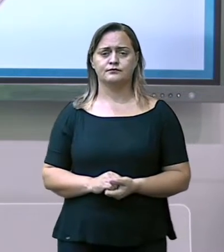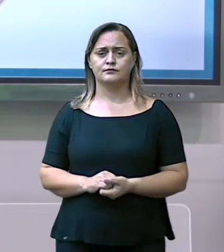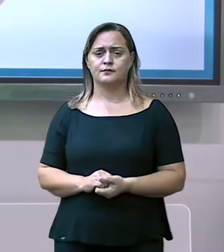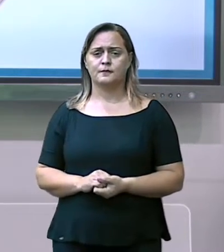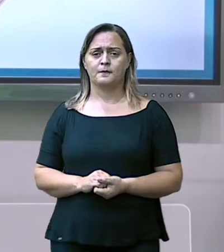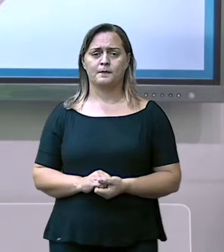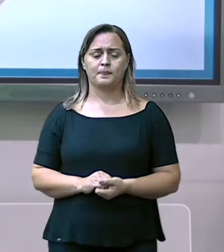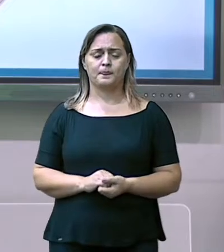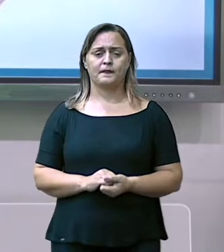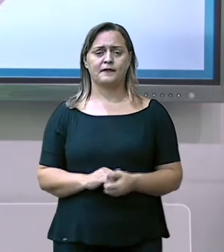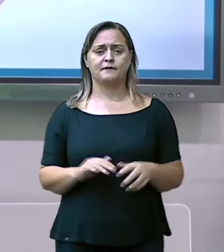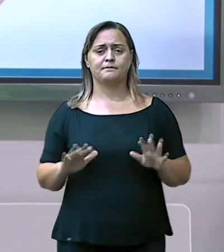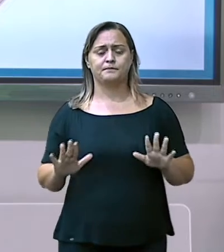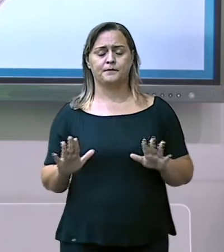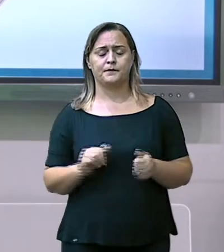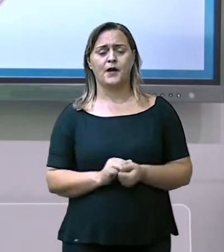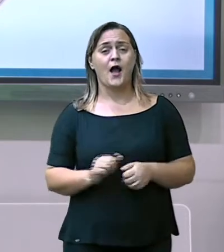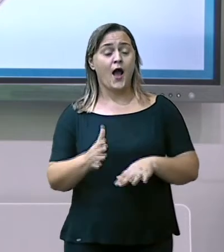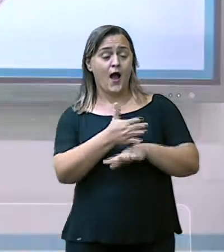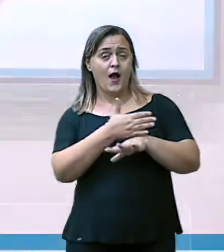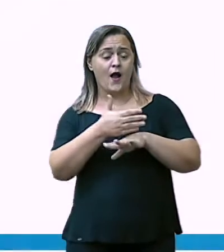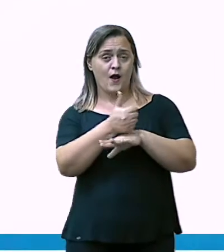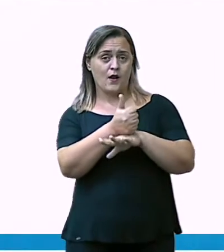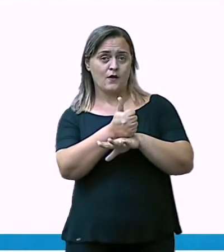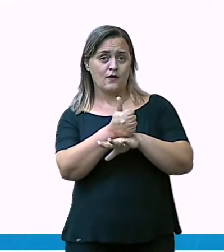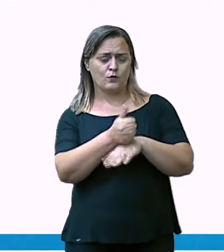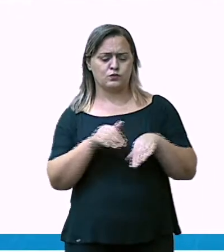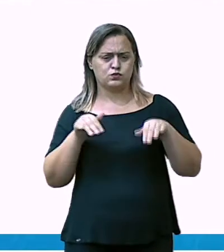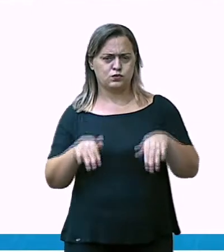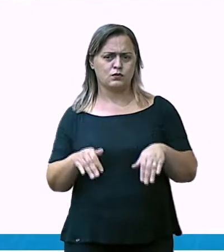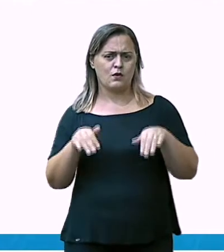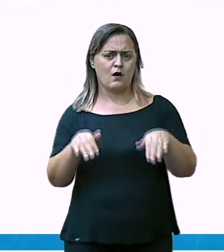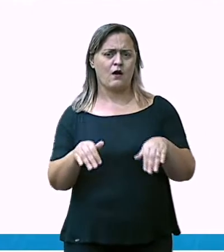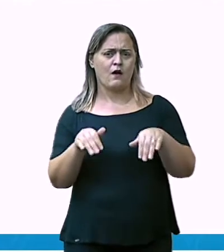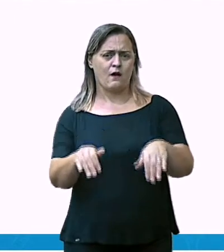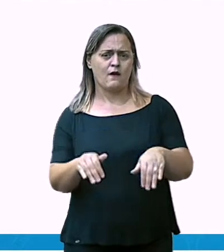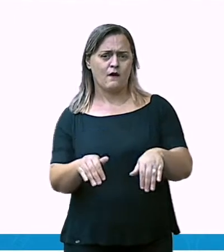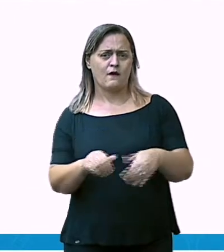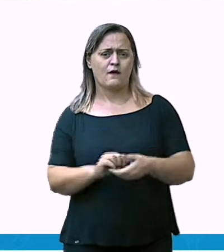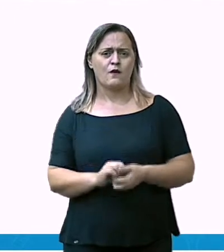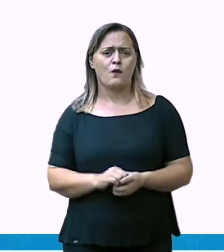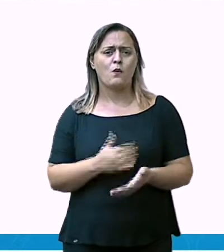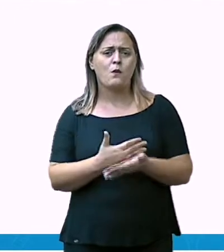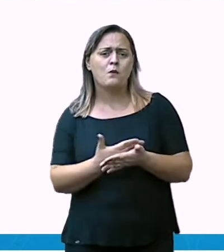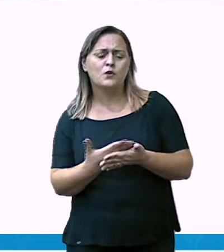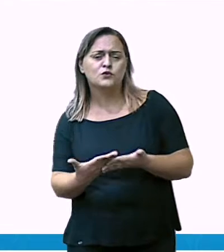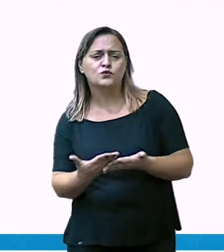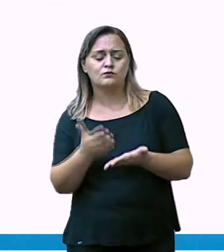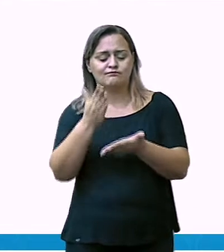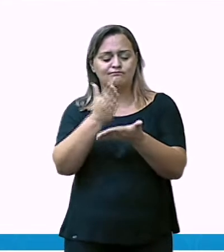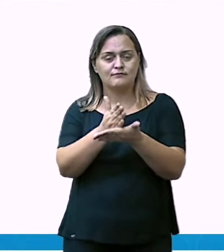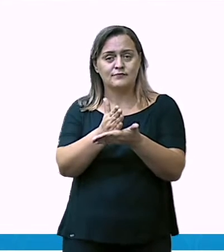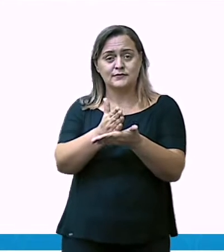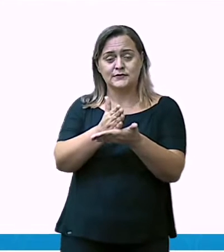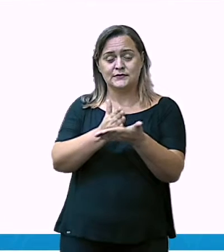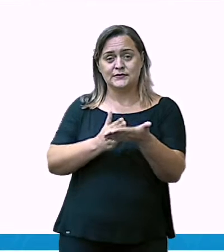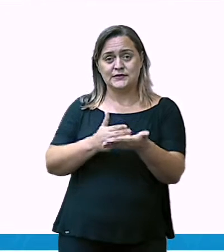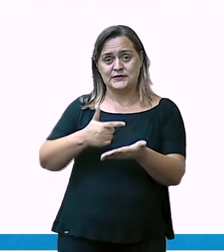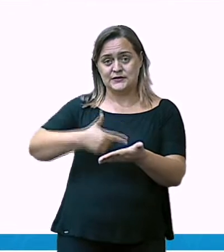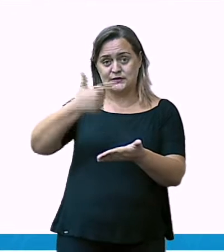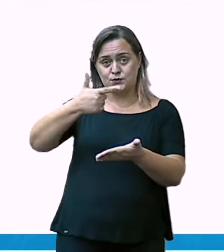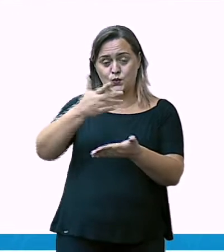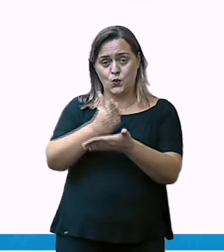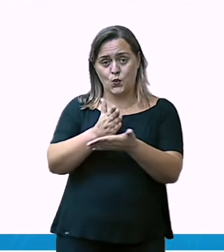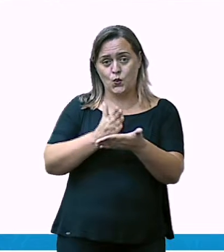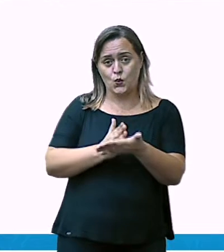A colonização da Austrália, nós já falamos sobre isso, foi iniciada na segunda metade do século